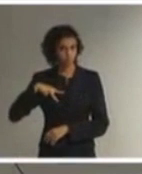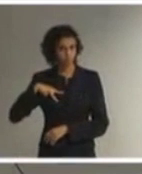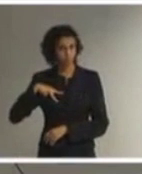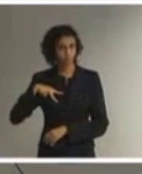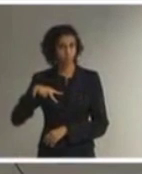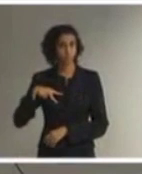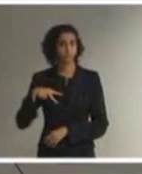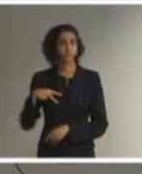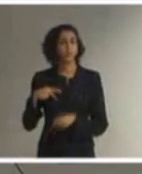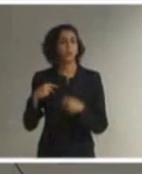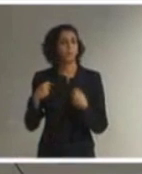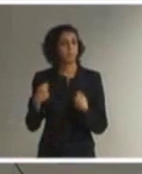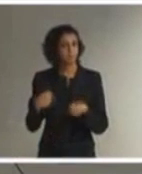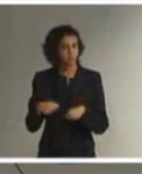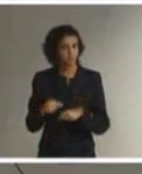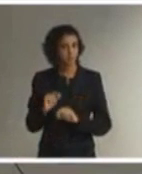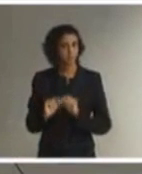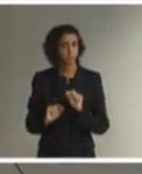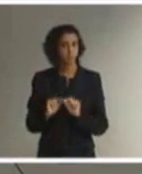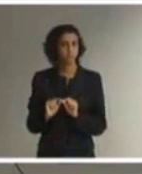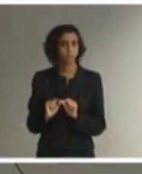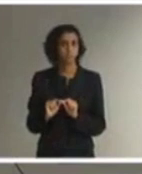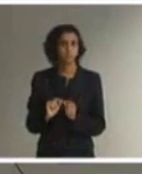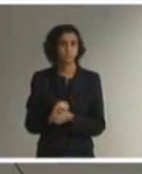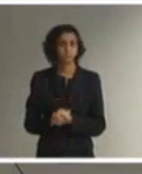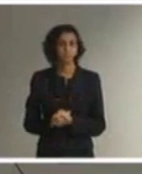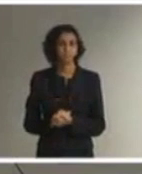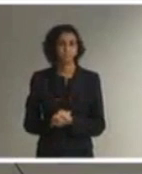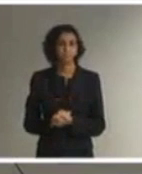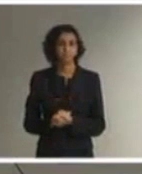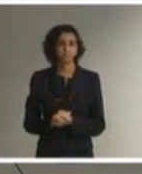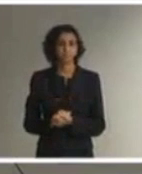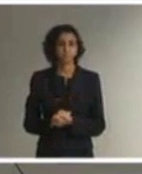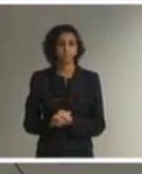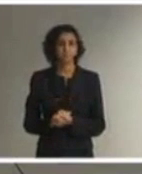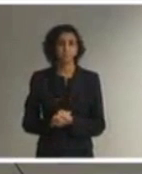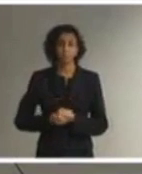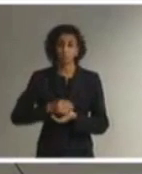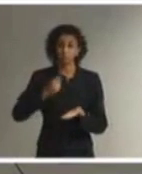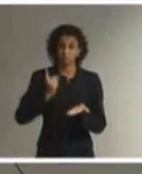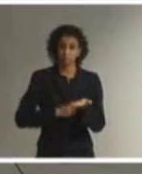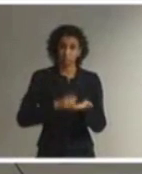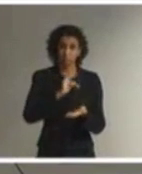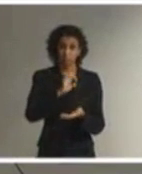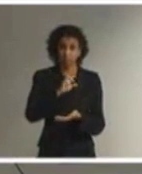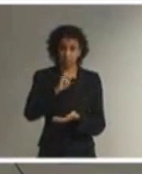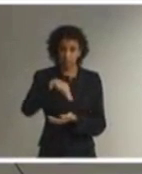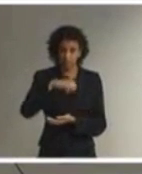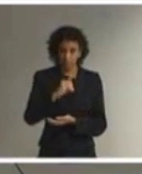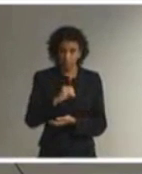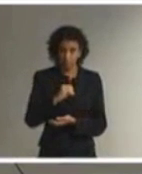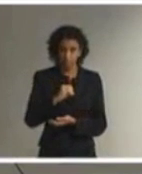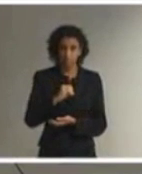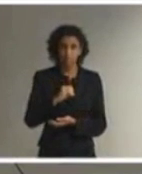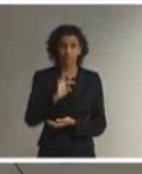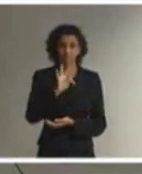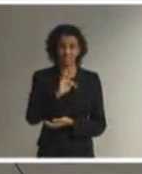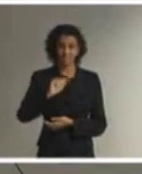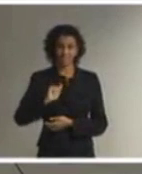necessariamente fechar um termo de ajustamento de conduta que é o primeiro ponto